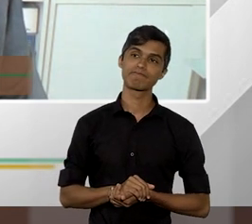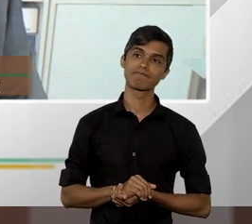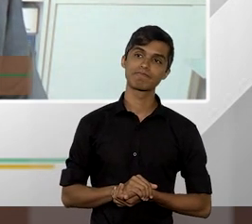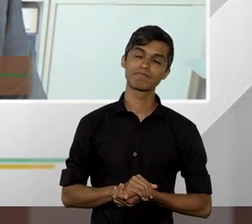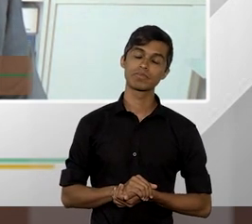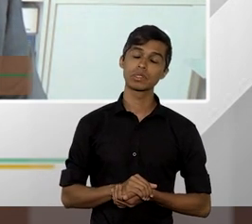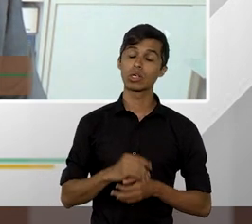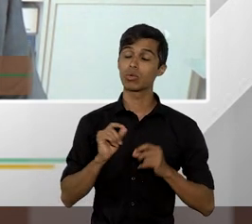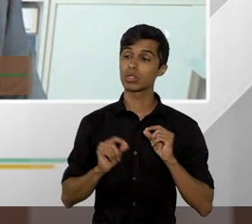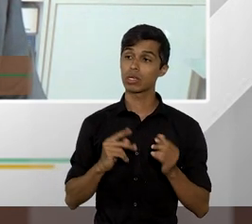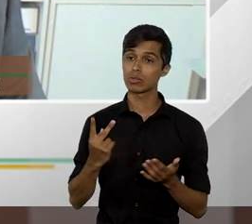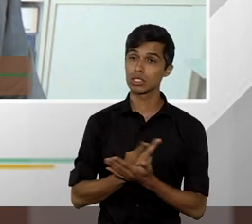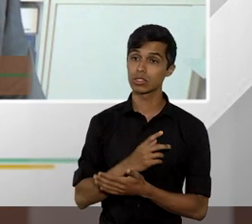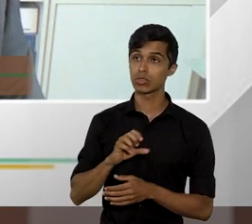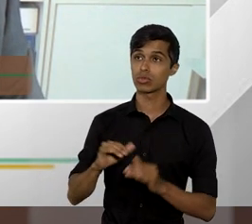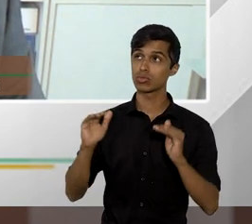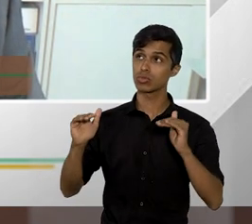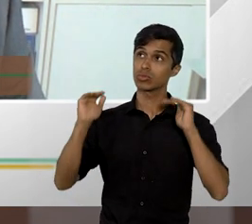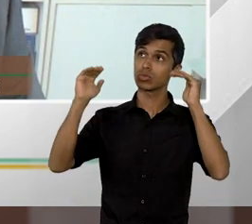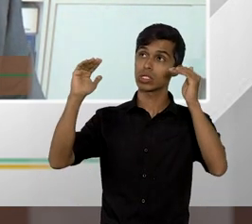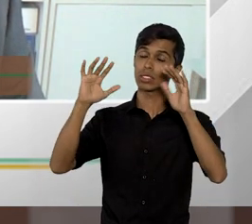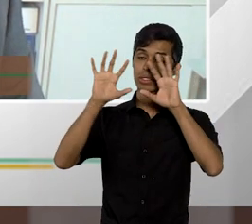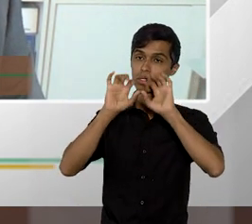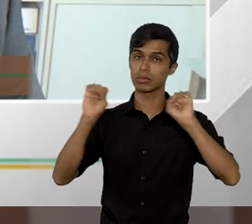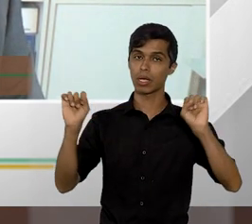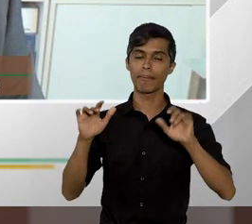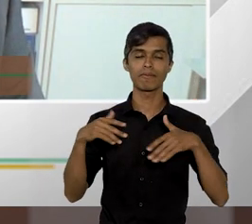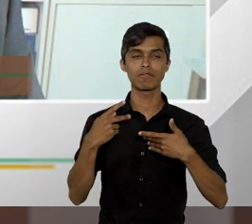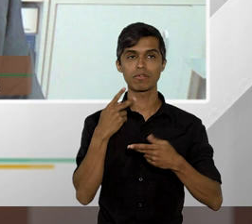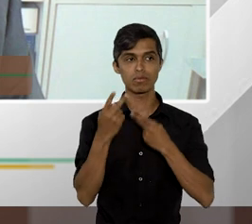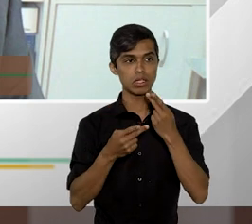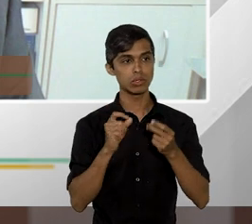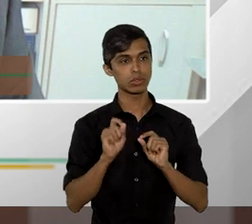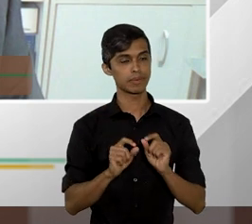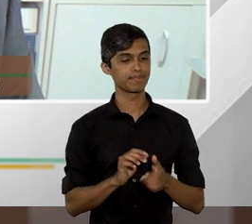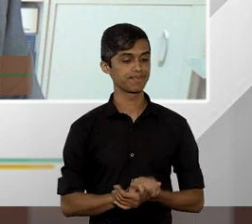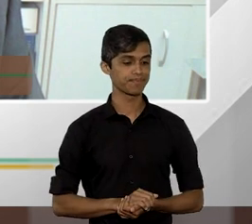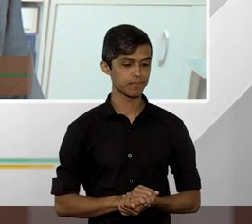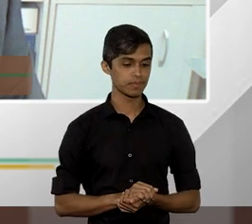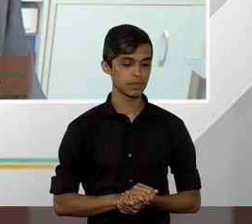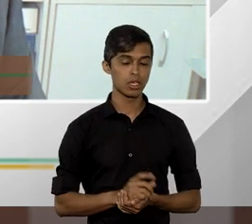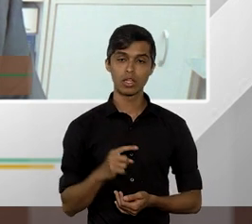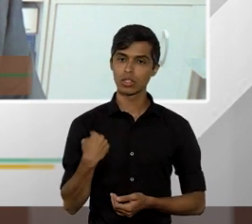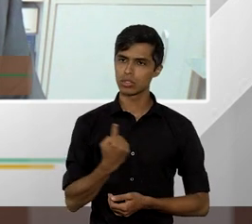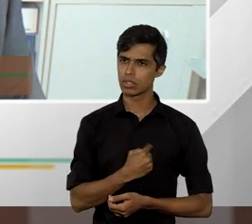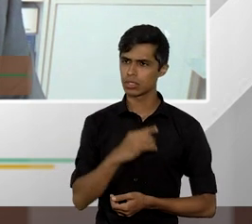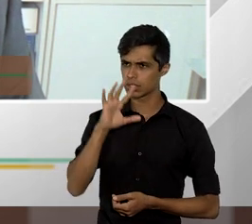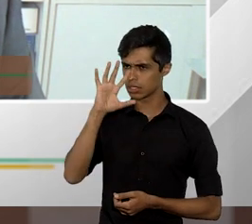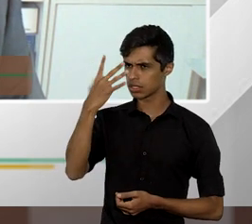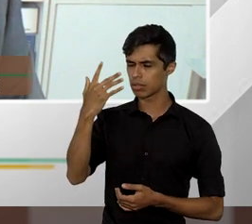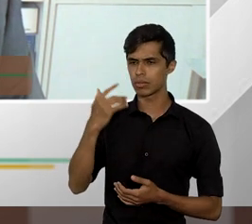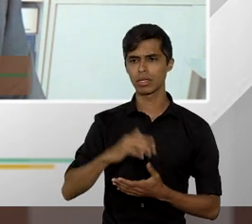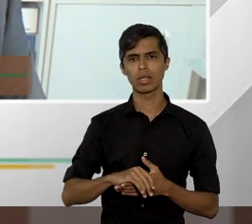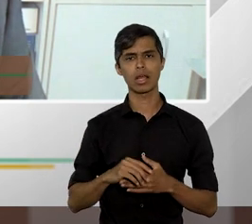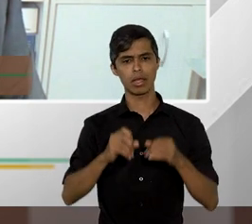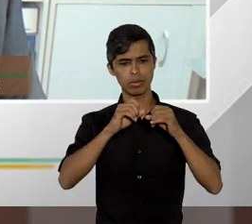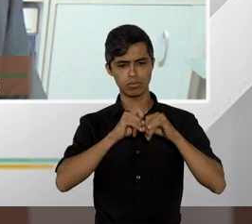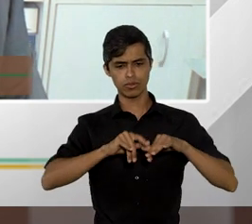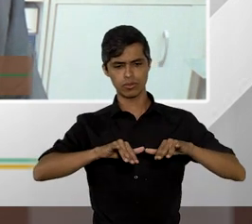o que aconteceu no Supremo quando nós tivemos a regulamentação da repercussão geral